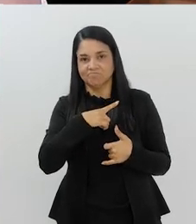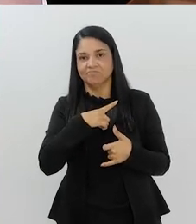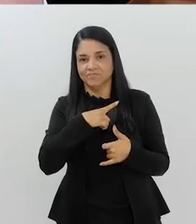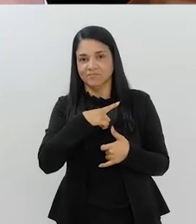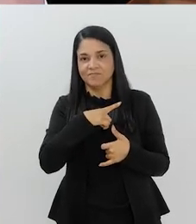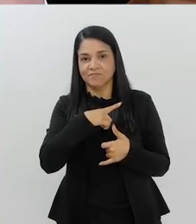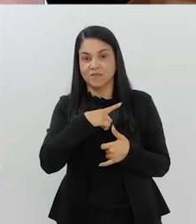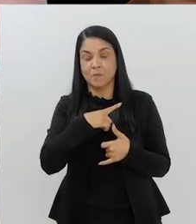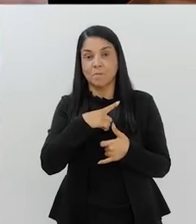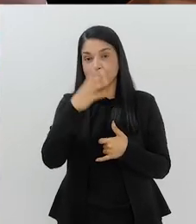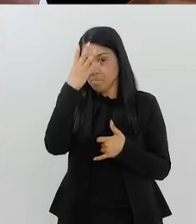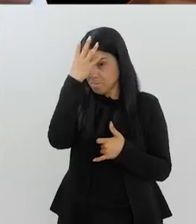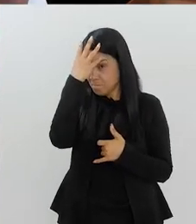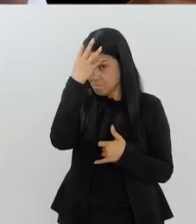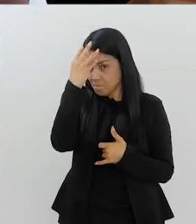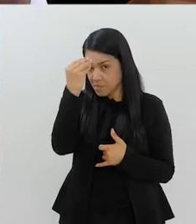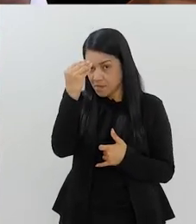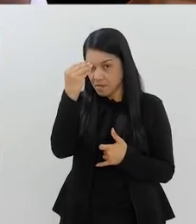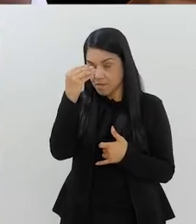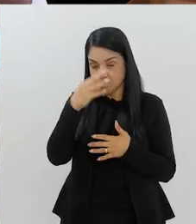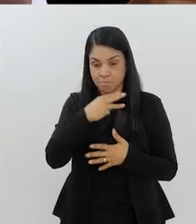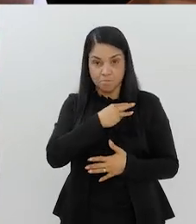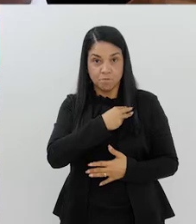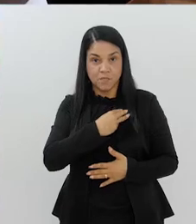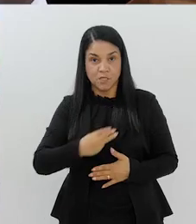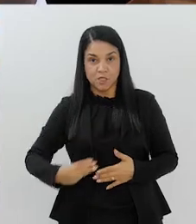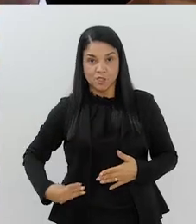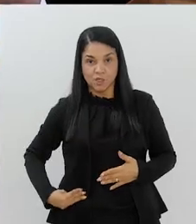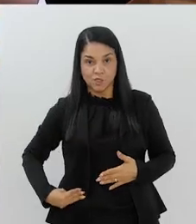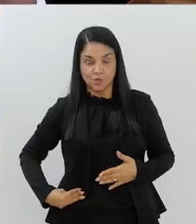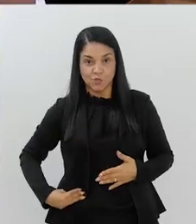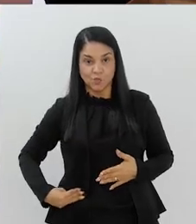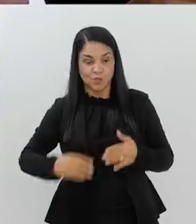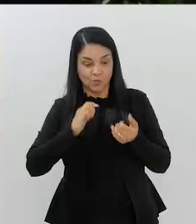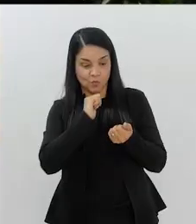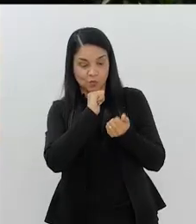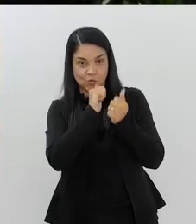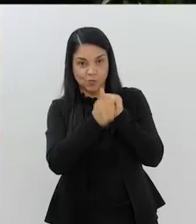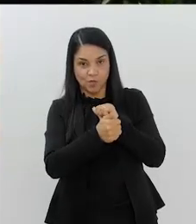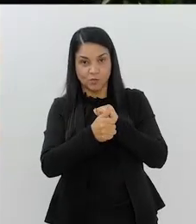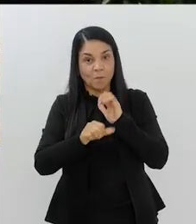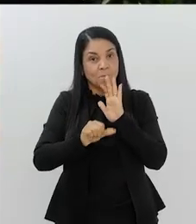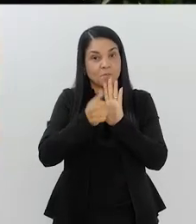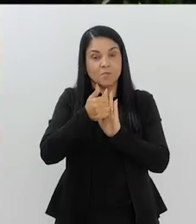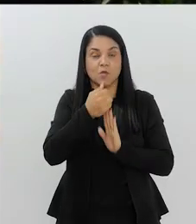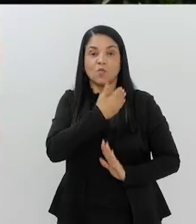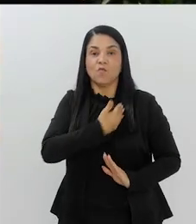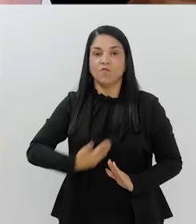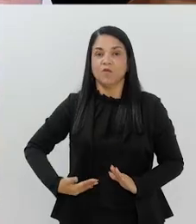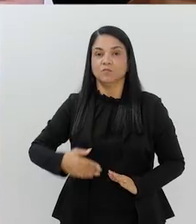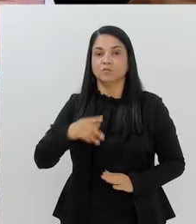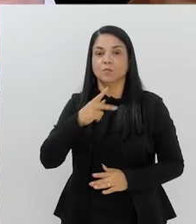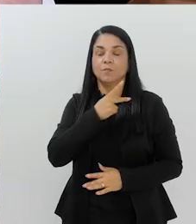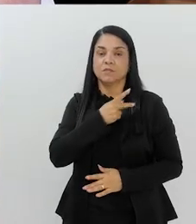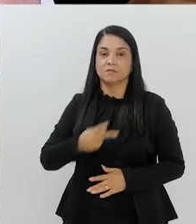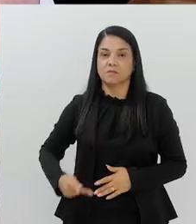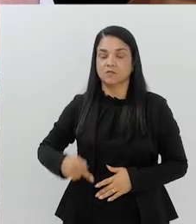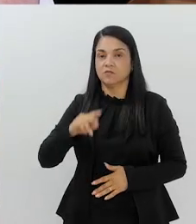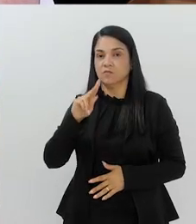Pelé, ministro do esporte, do primeiro governo, Fernando Henrique.